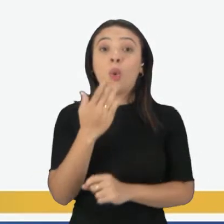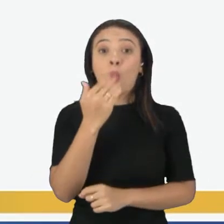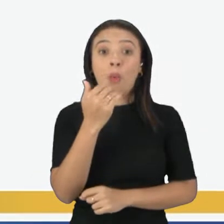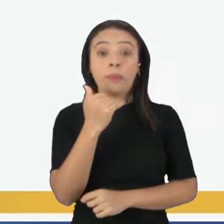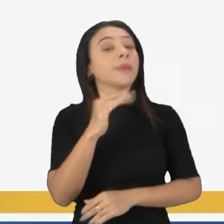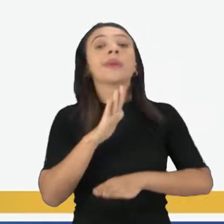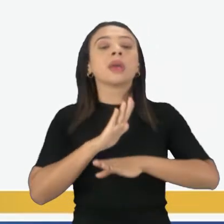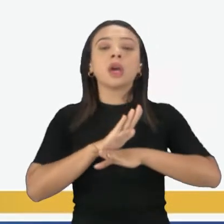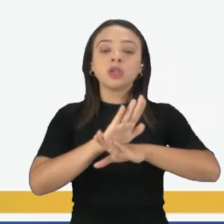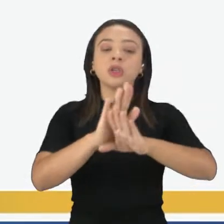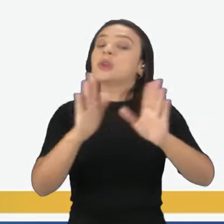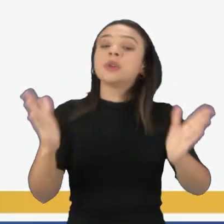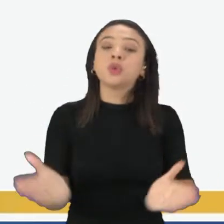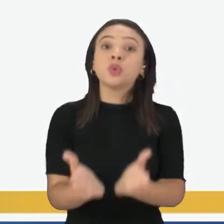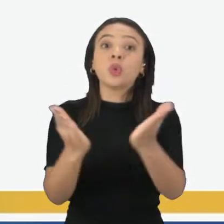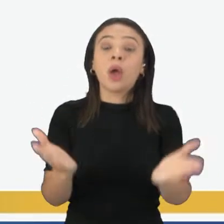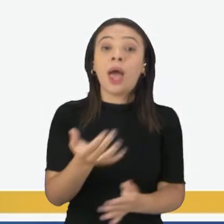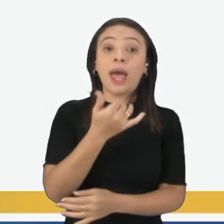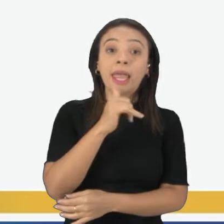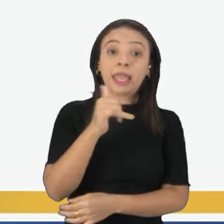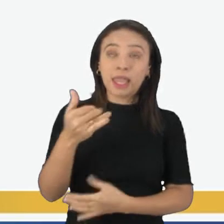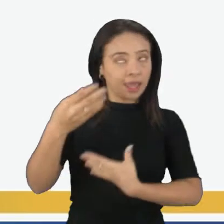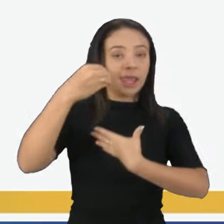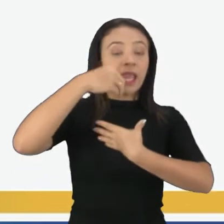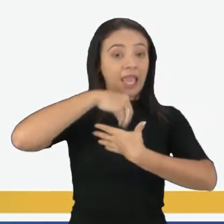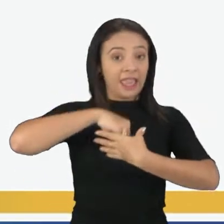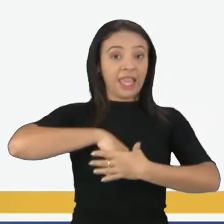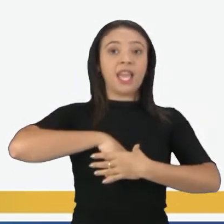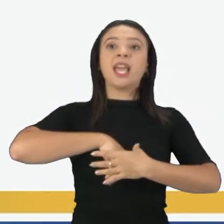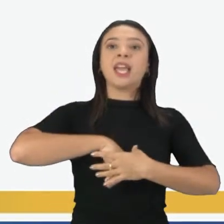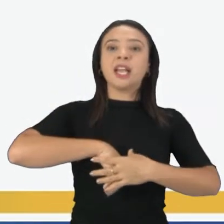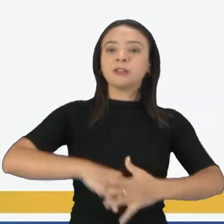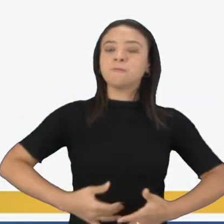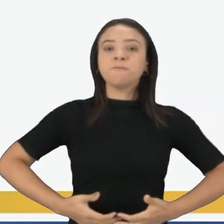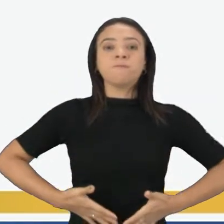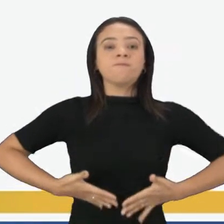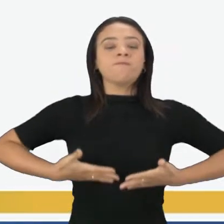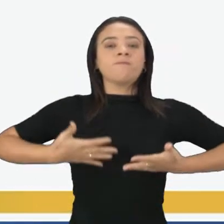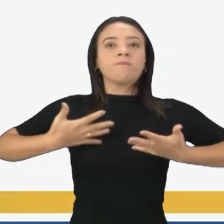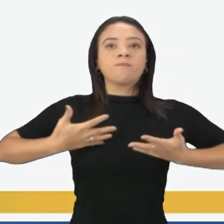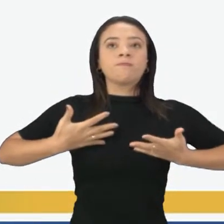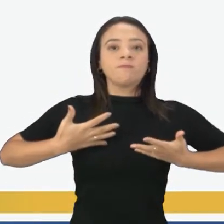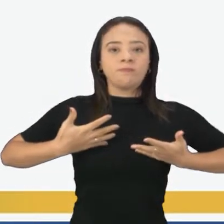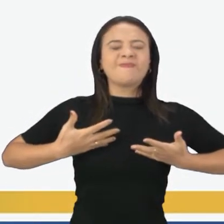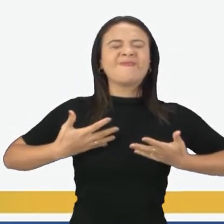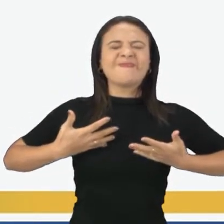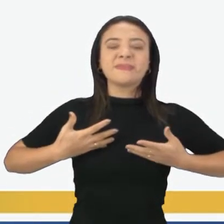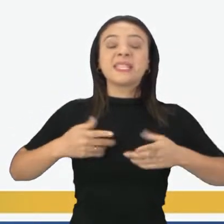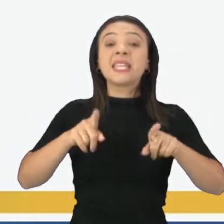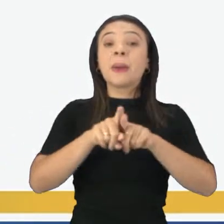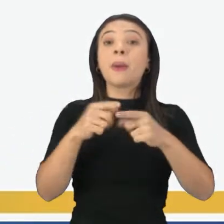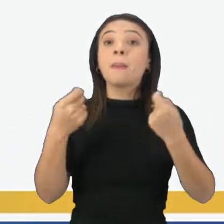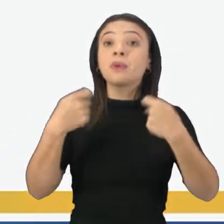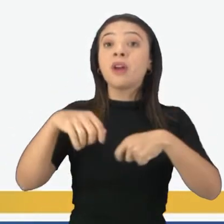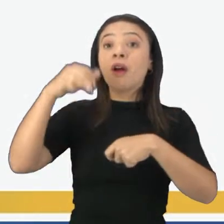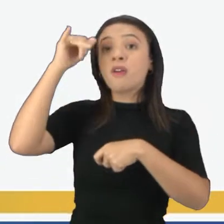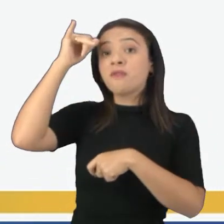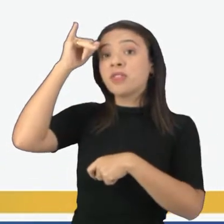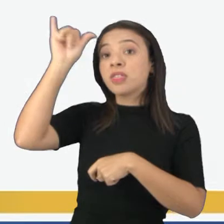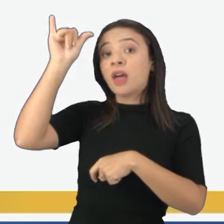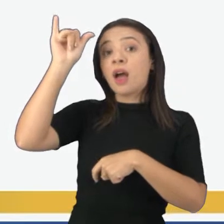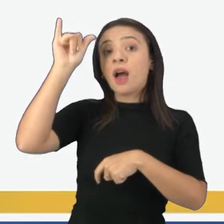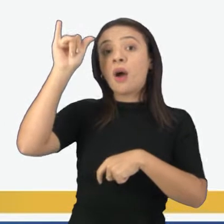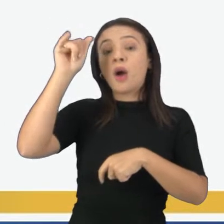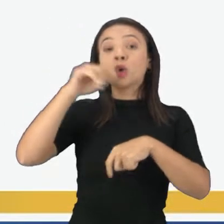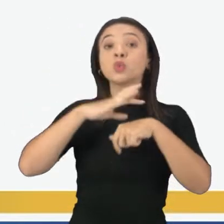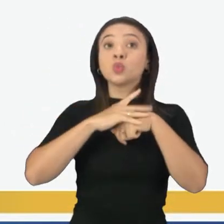fornecer energia e bem-estar geral, através de uma boa alimentação, é possível prevenir e combater